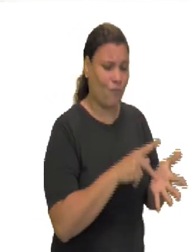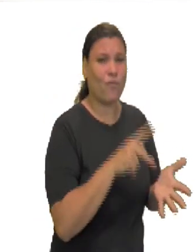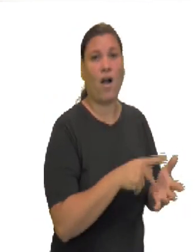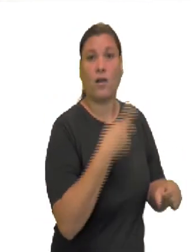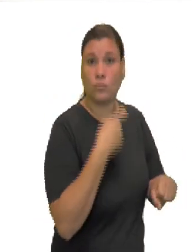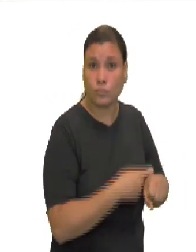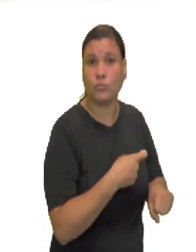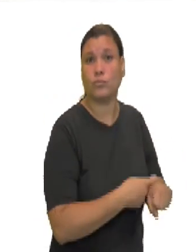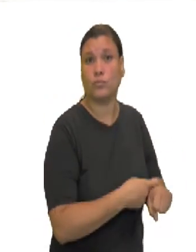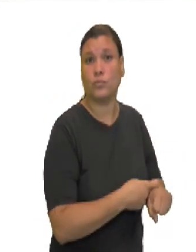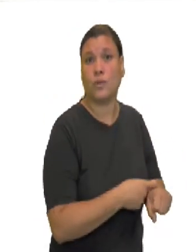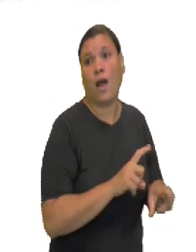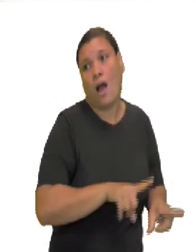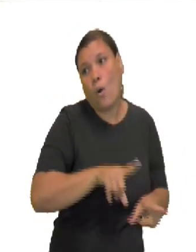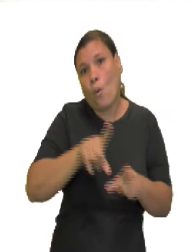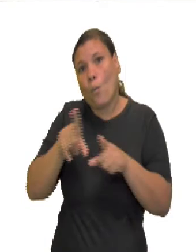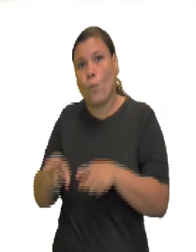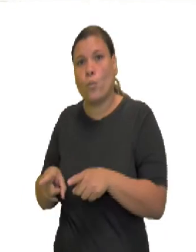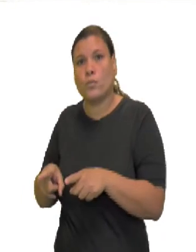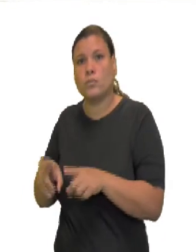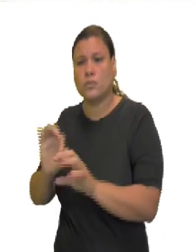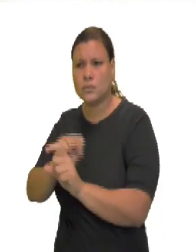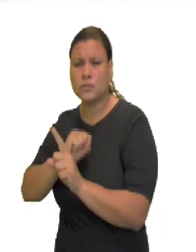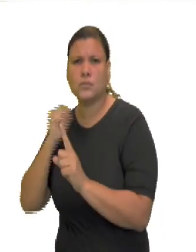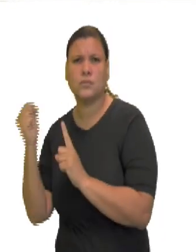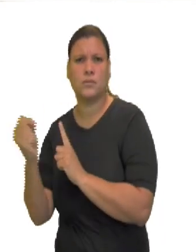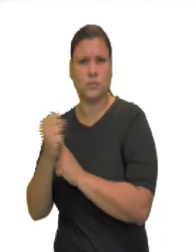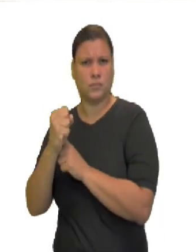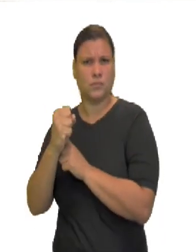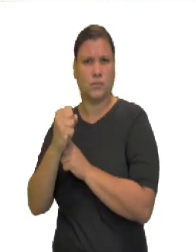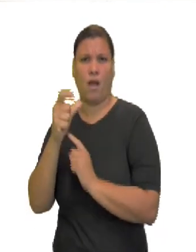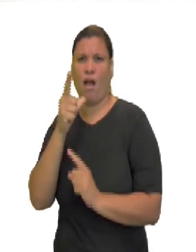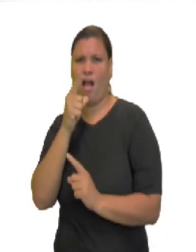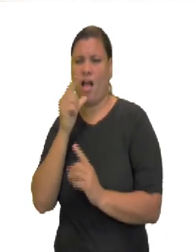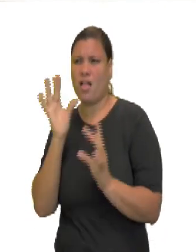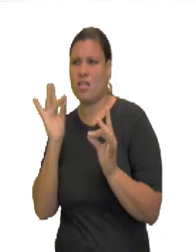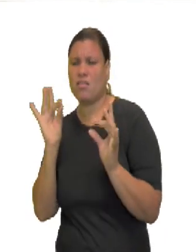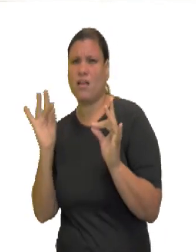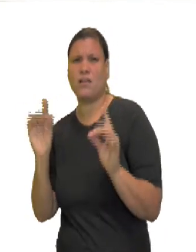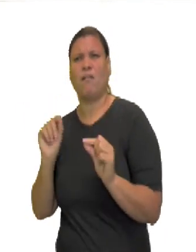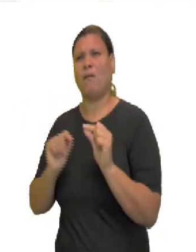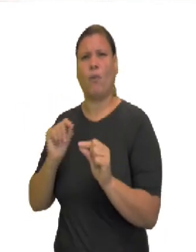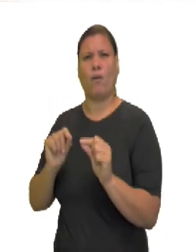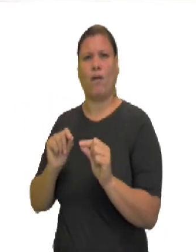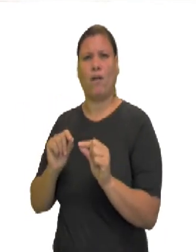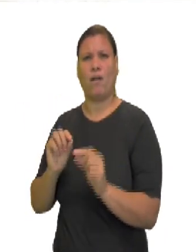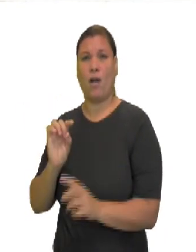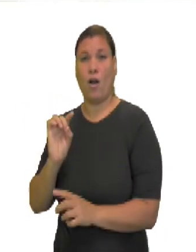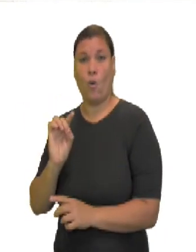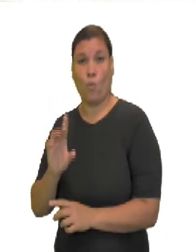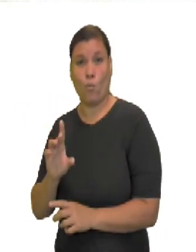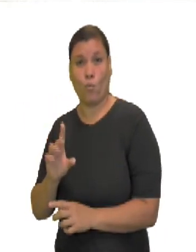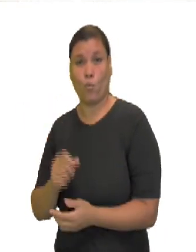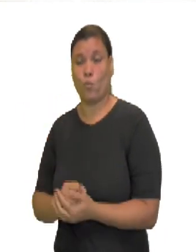Já a líquida, vem uma sociedade, consumidores, consumo para